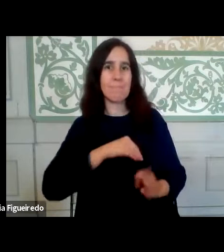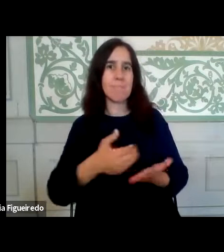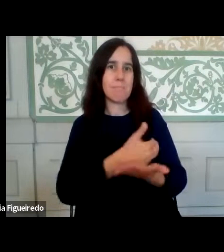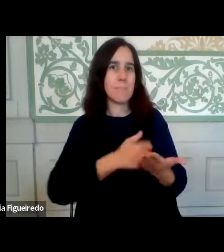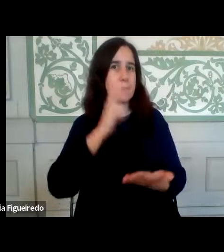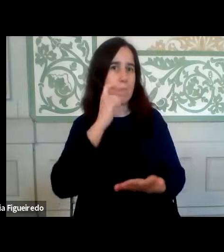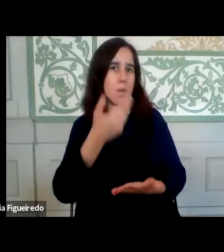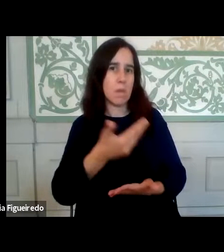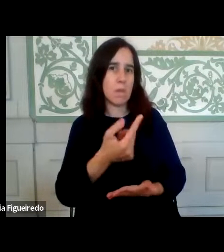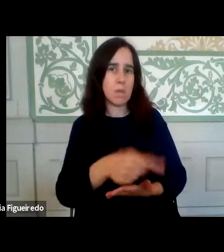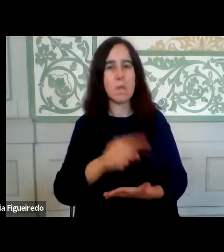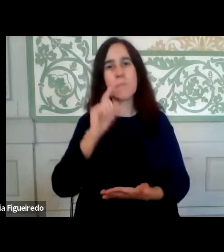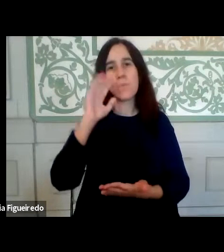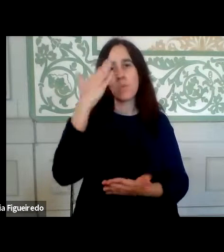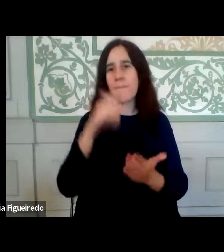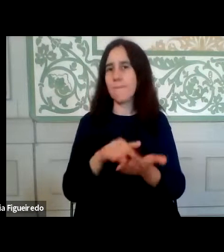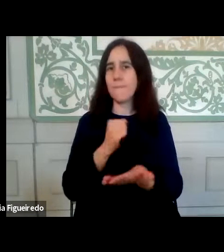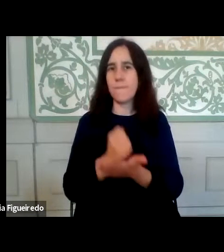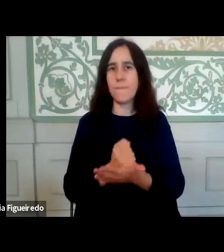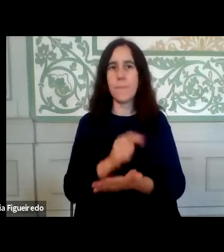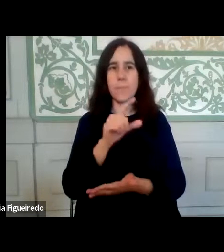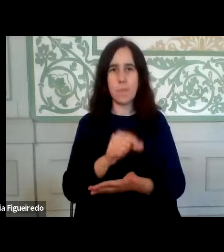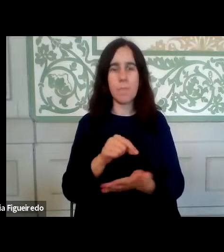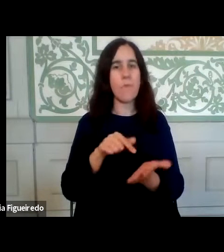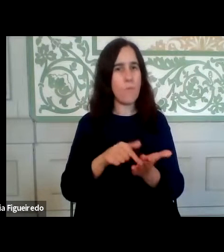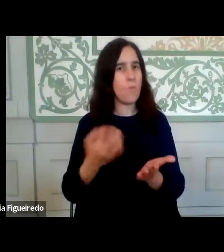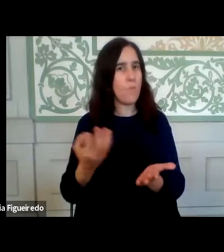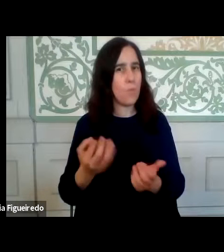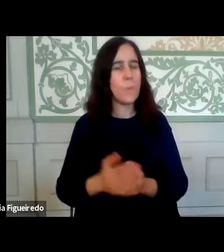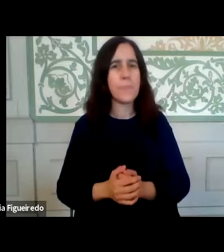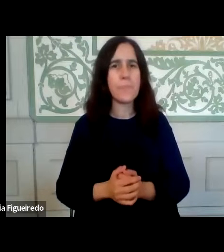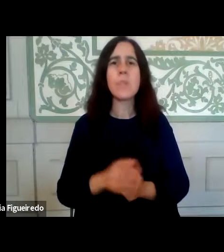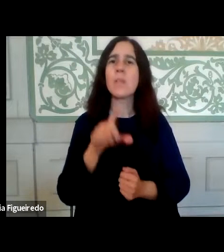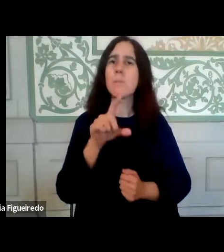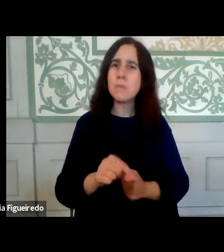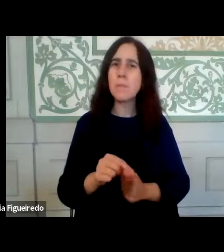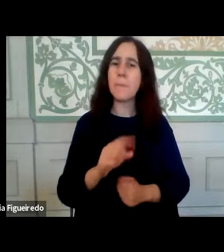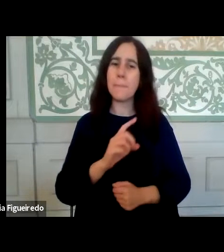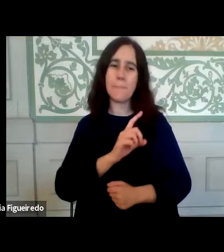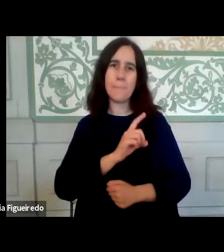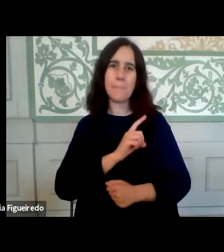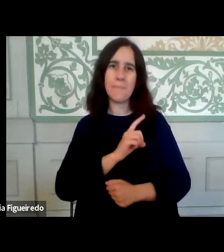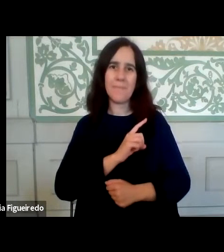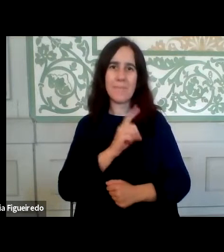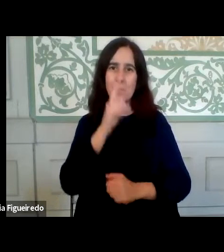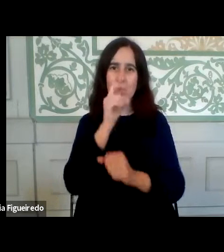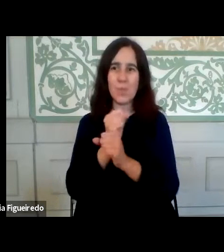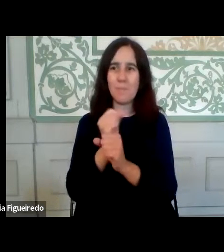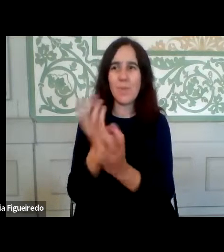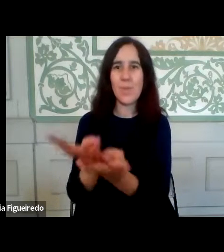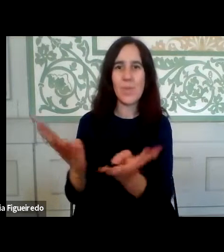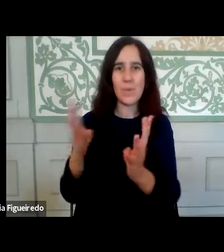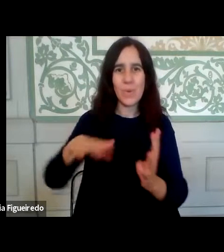sempre muito importante e foi também aqui importante montê-los, mas também o direito à privacidade dos trabalhadores e da